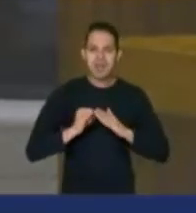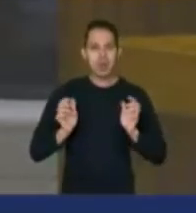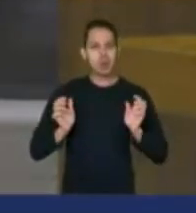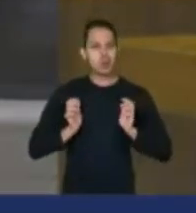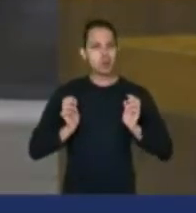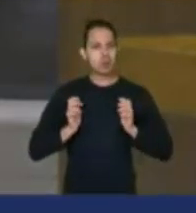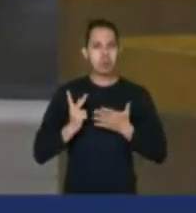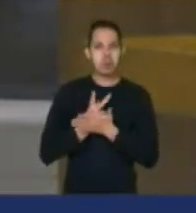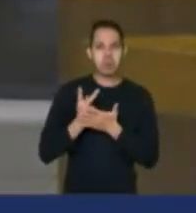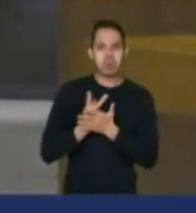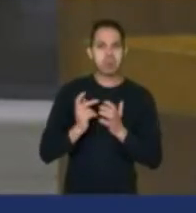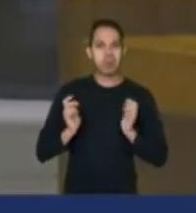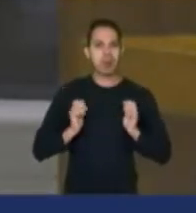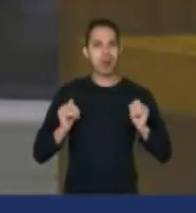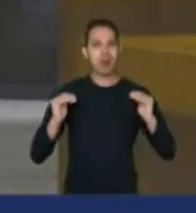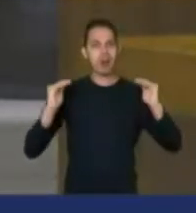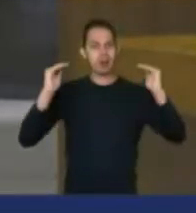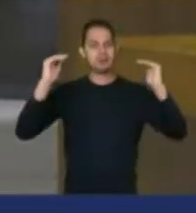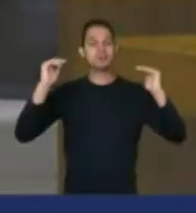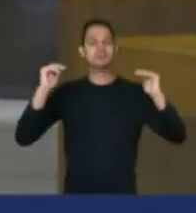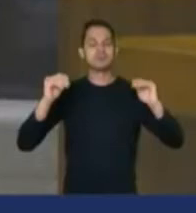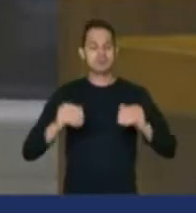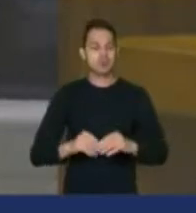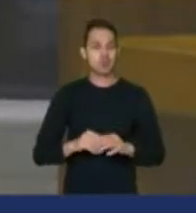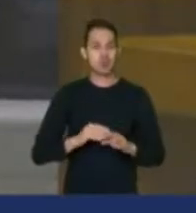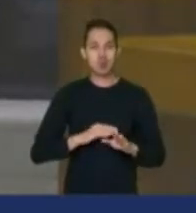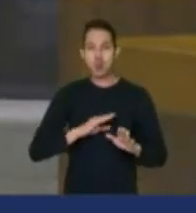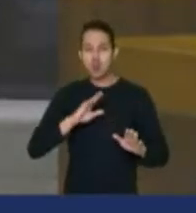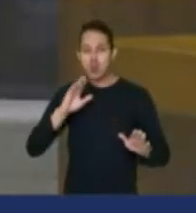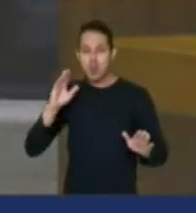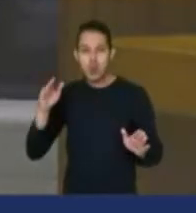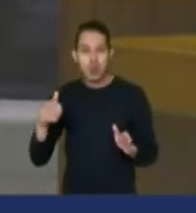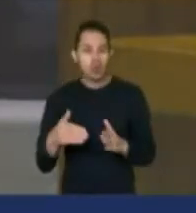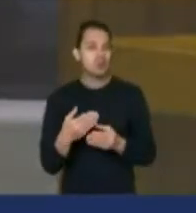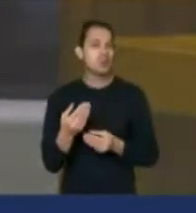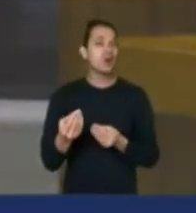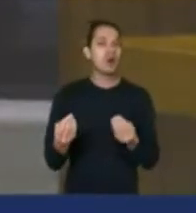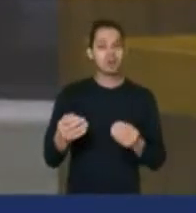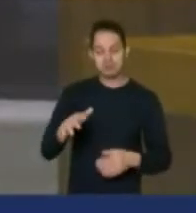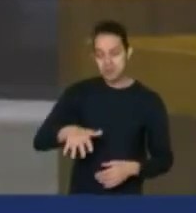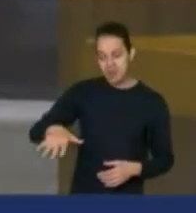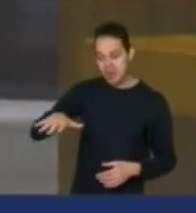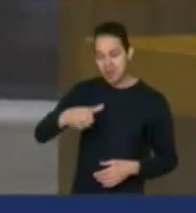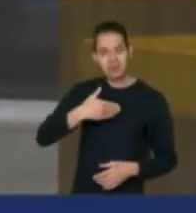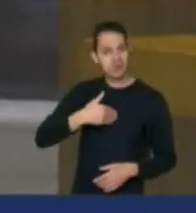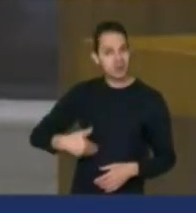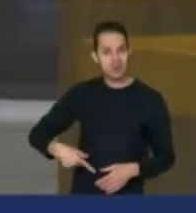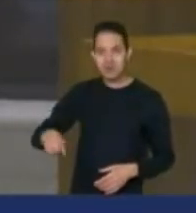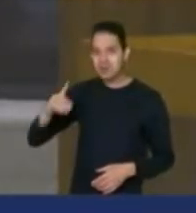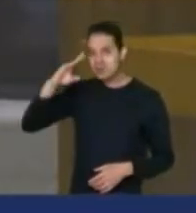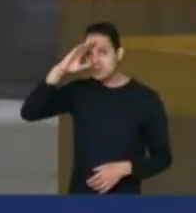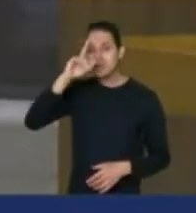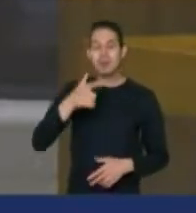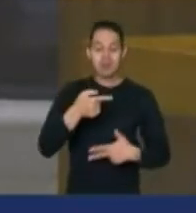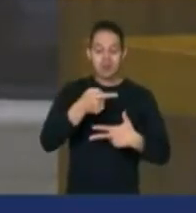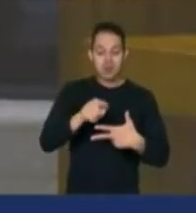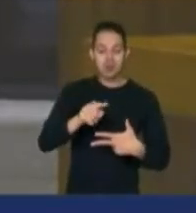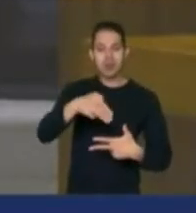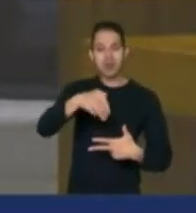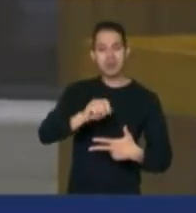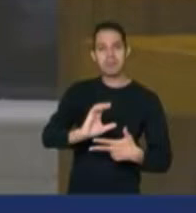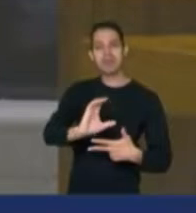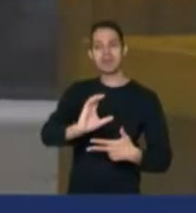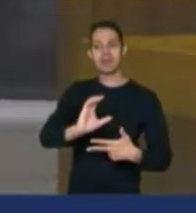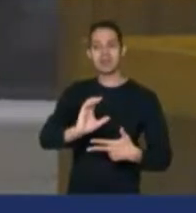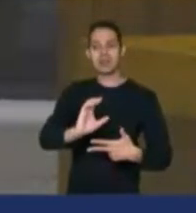ilícito. Isso tudo aconteceu nesse governo. no MEC, está aí os escândalos que se